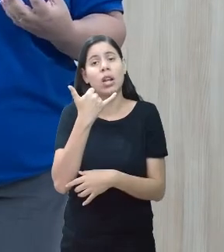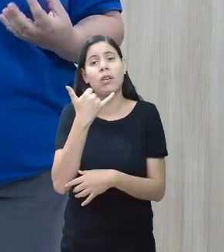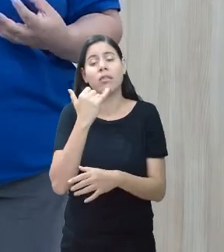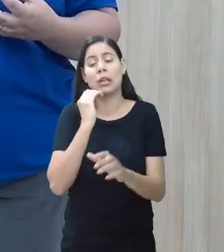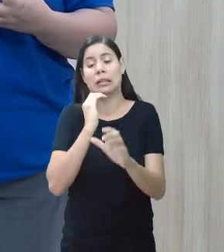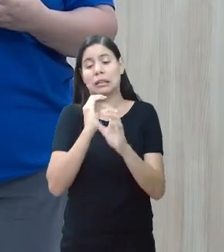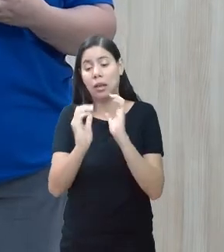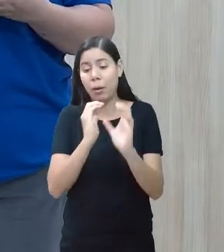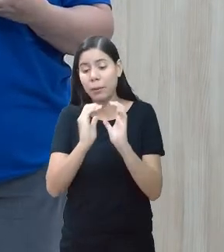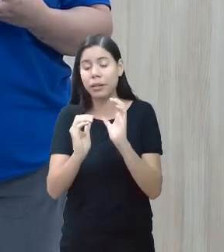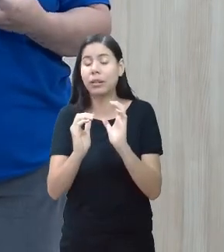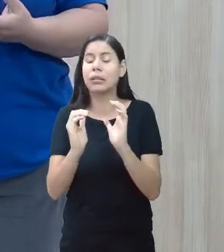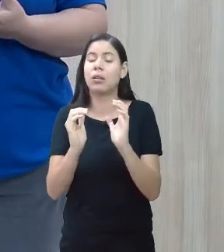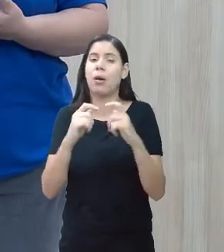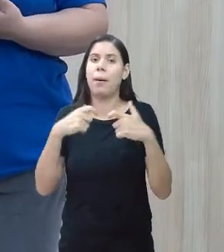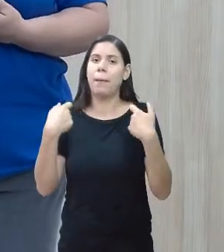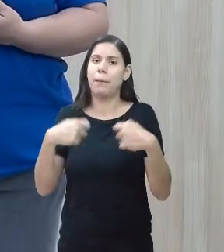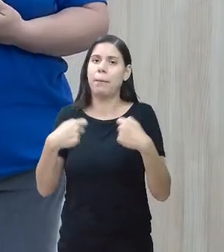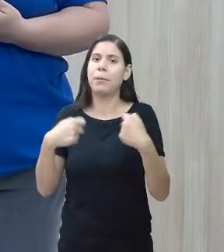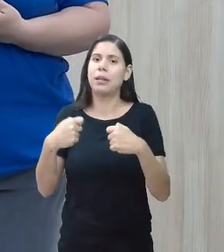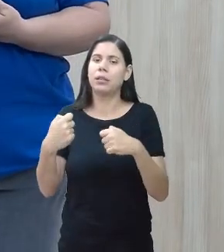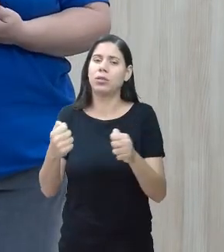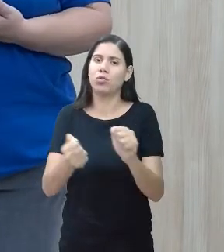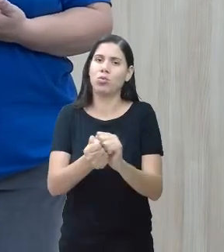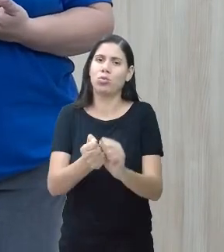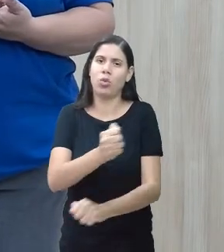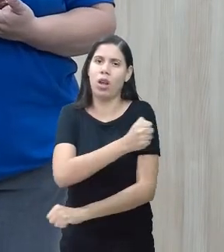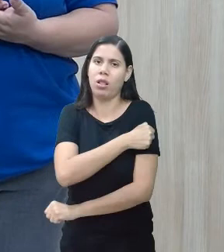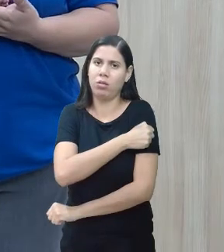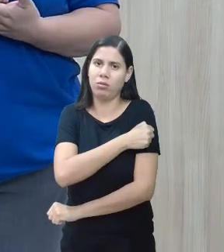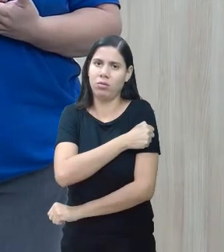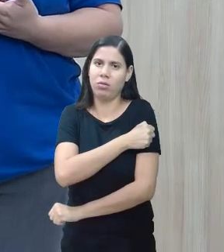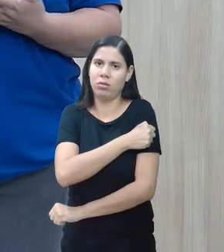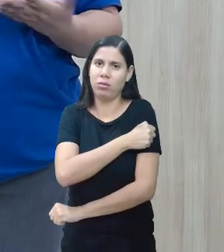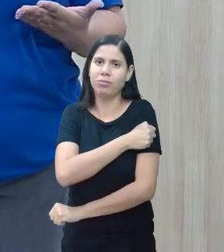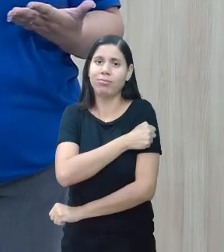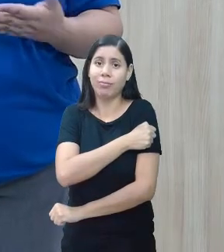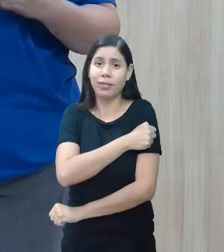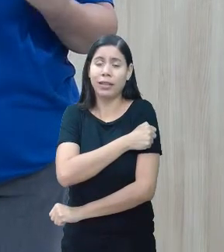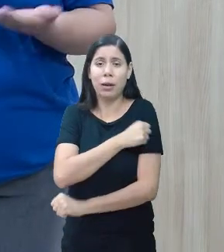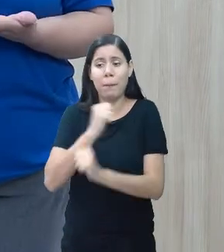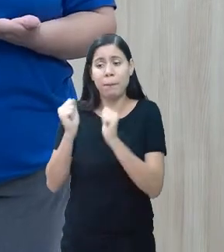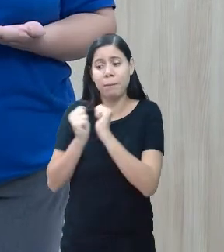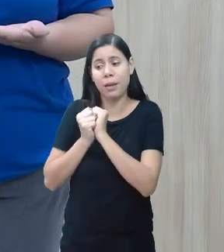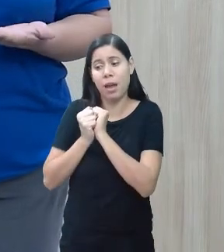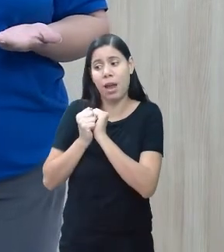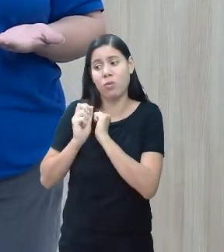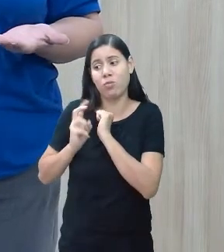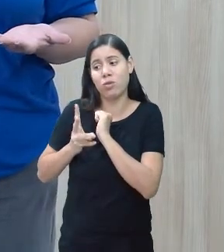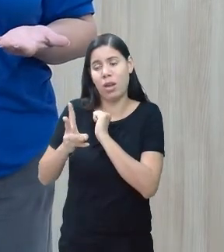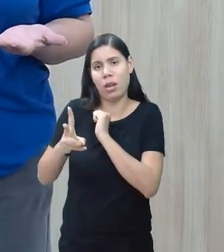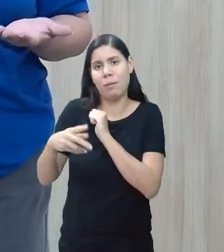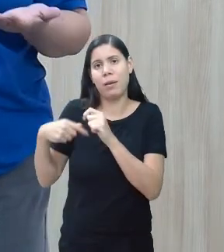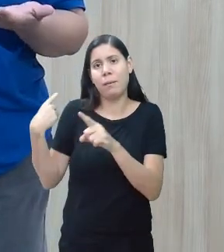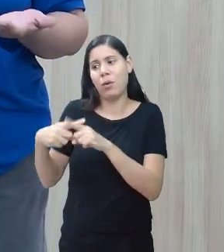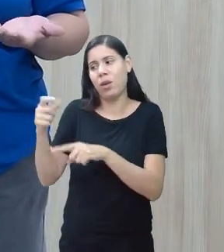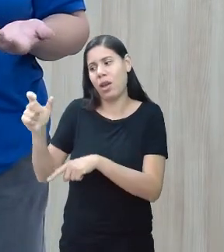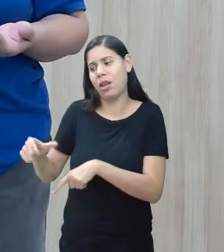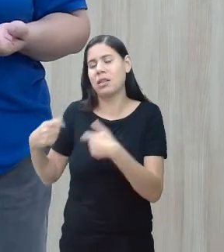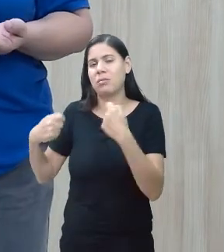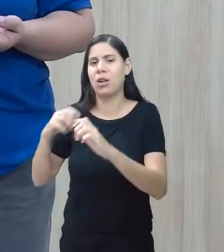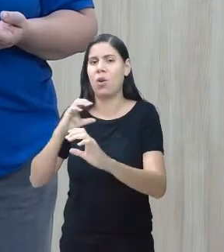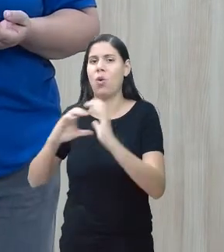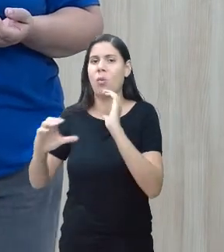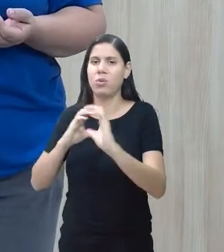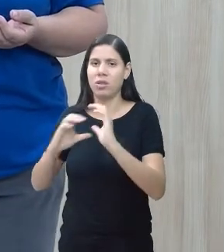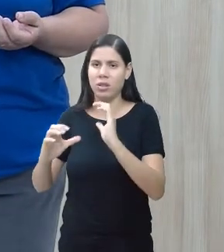comunicação, ele precisa ter com o estudante, precisa estar com ele o tempo todo, porque ele precisa se comunicar o